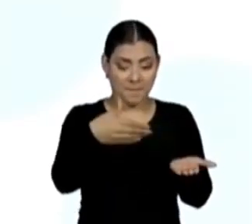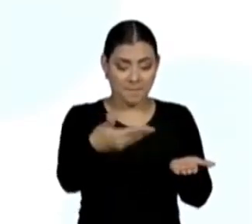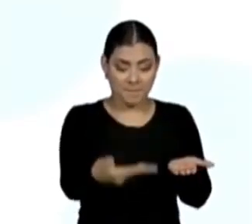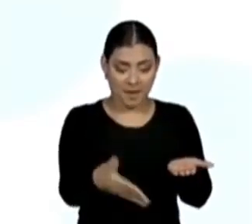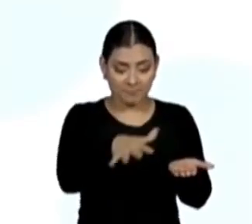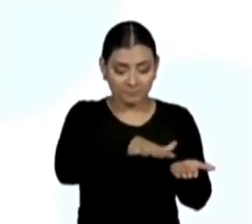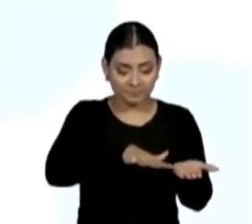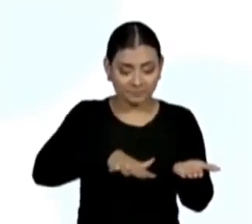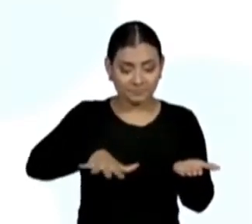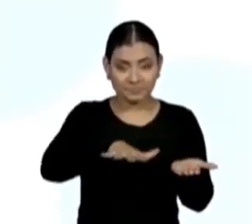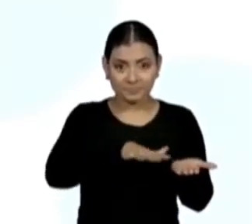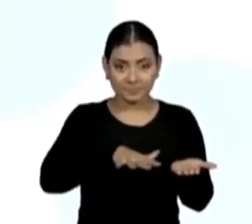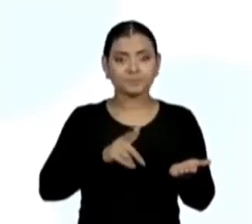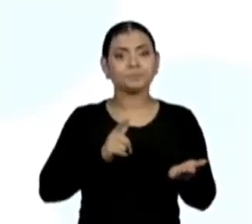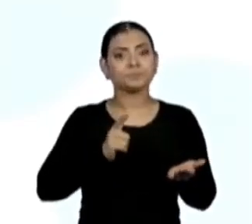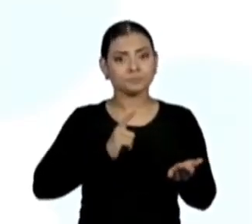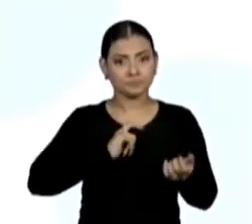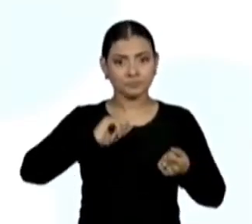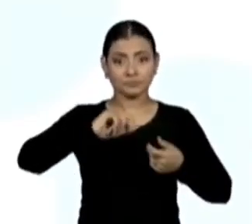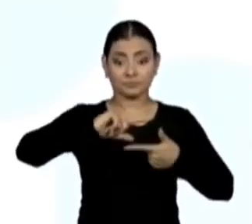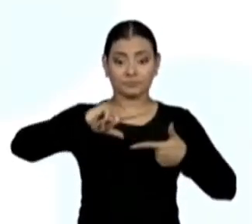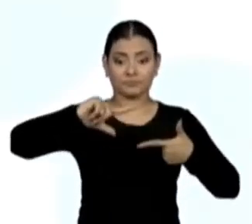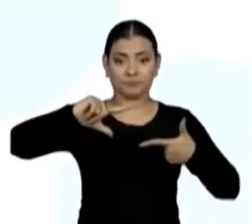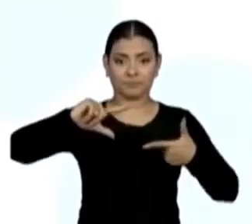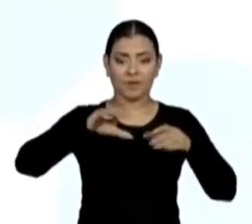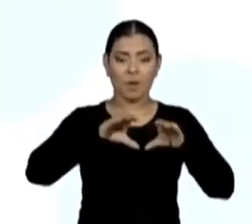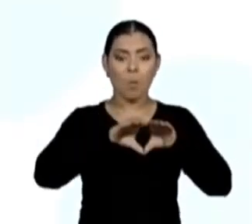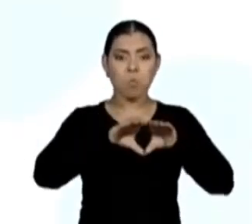o quadrado, não tem o quadrado aqui?